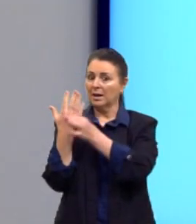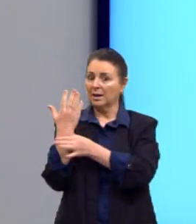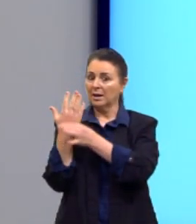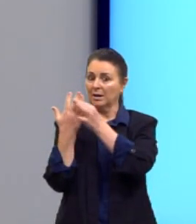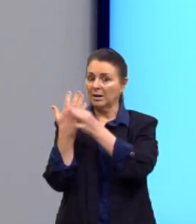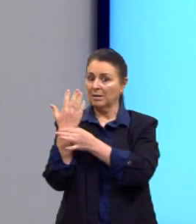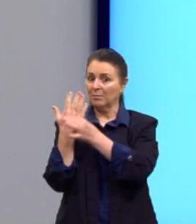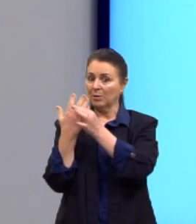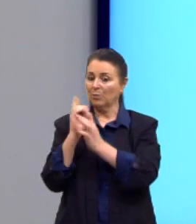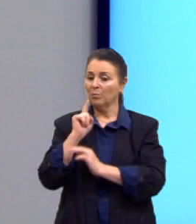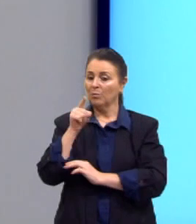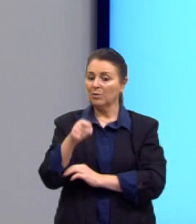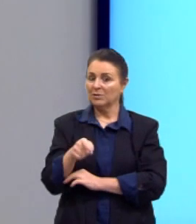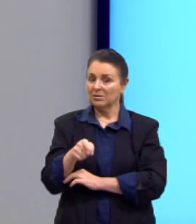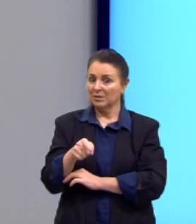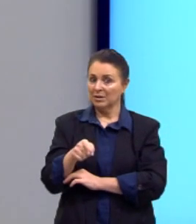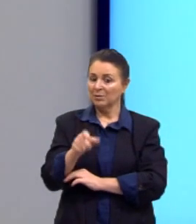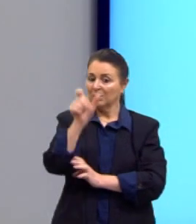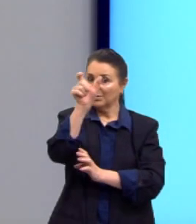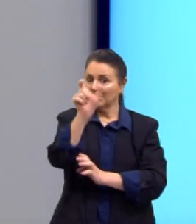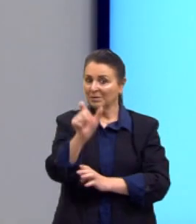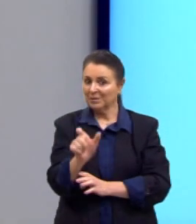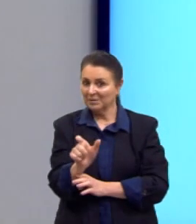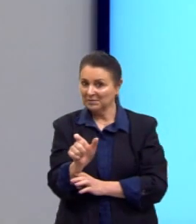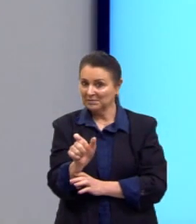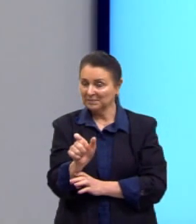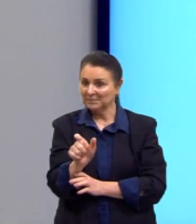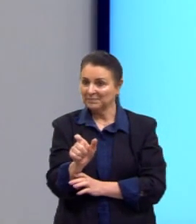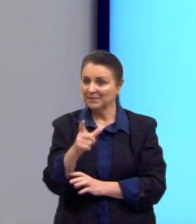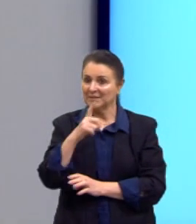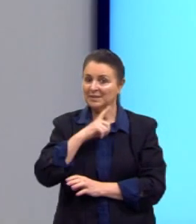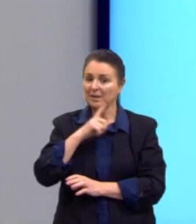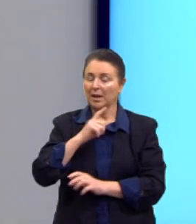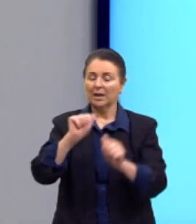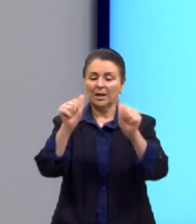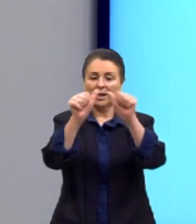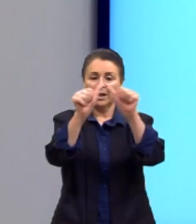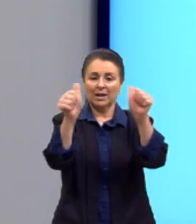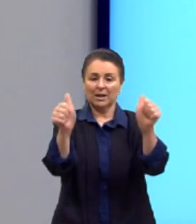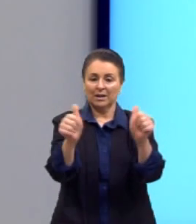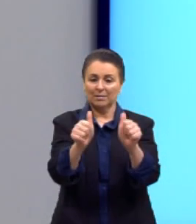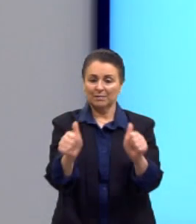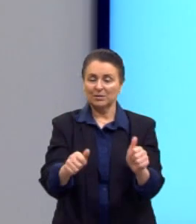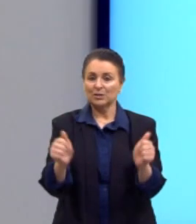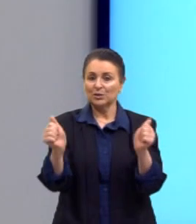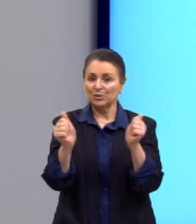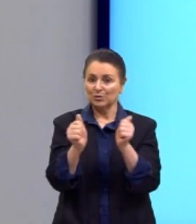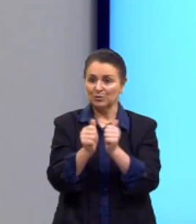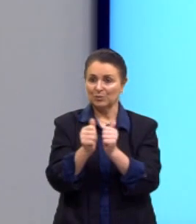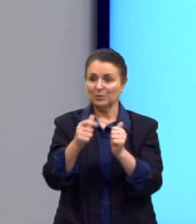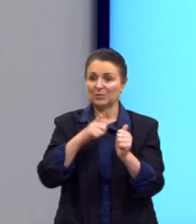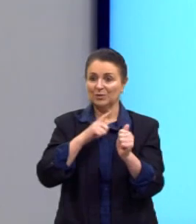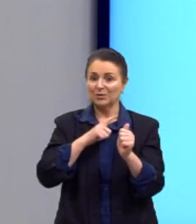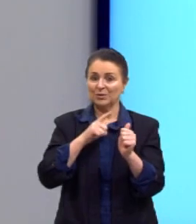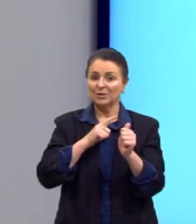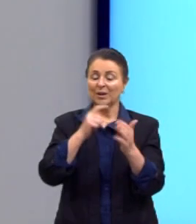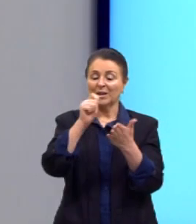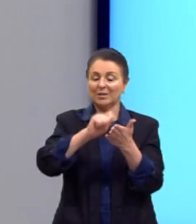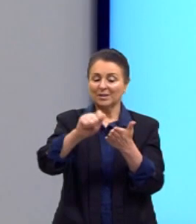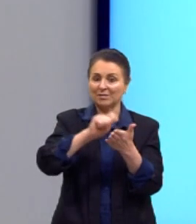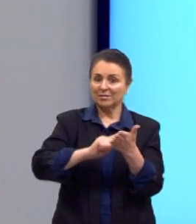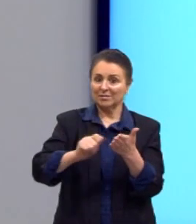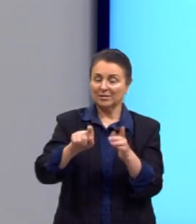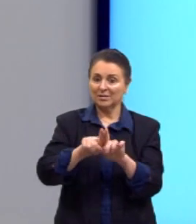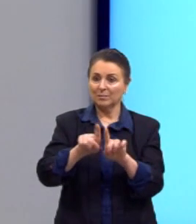indicando a pessoa. E ele diz... Ali a gente tem a imagem e atrelada a ela a gente tem a escrita.